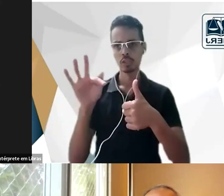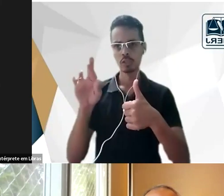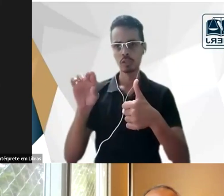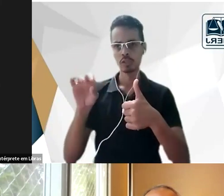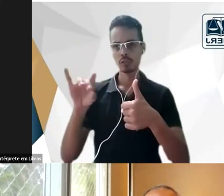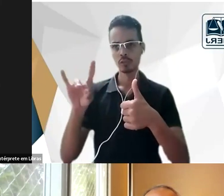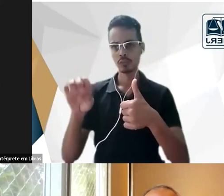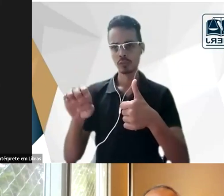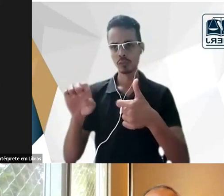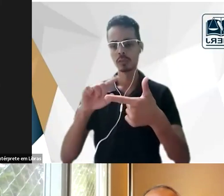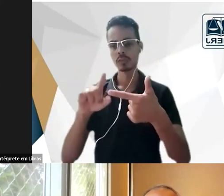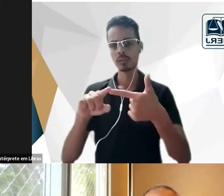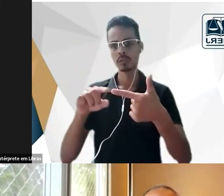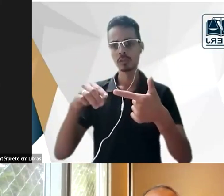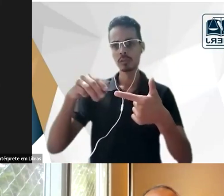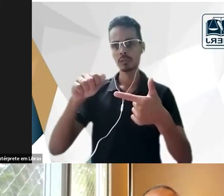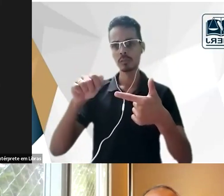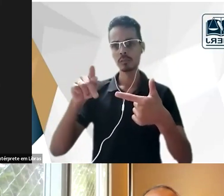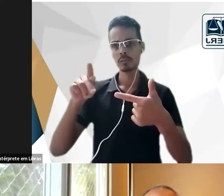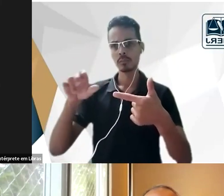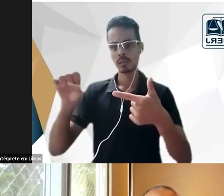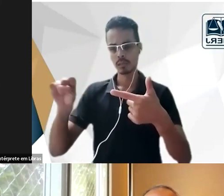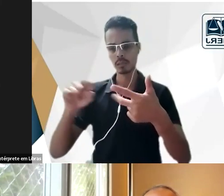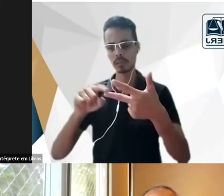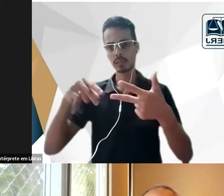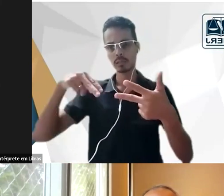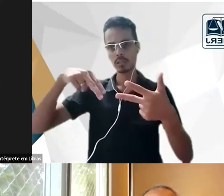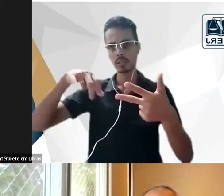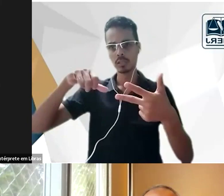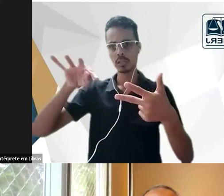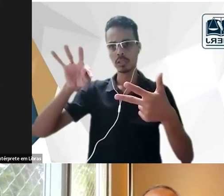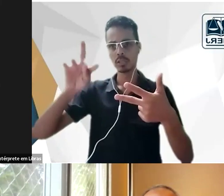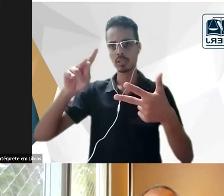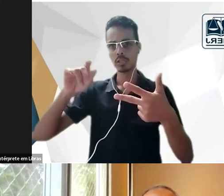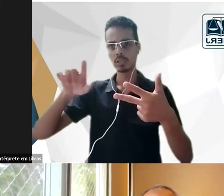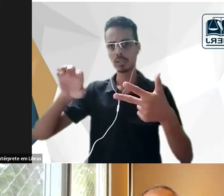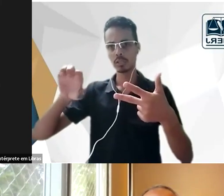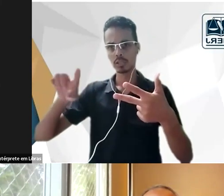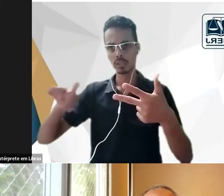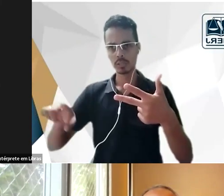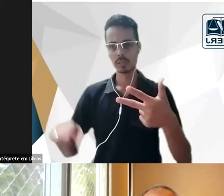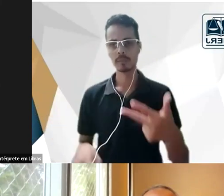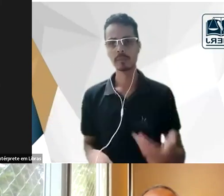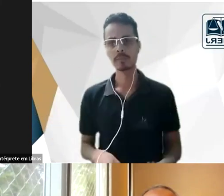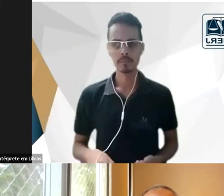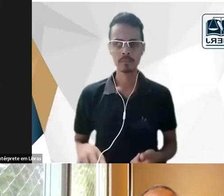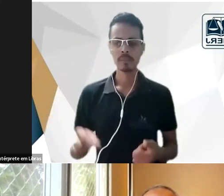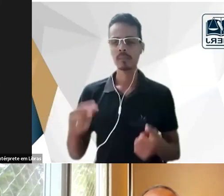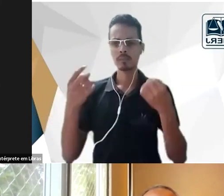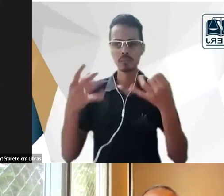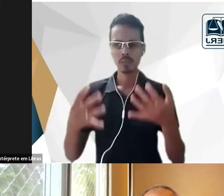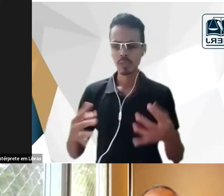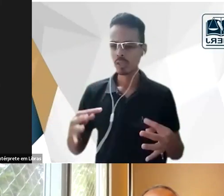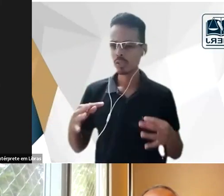e Nietzsche Nietzsche vai procurar explicar tudo vai dizer que por detrás de todo o ato existe uma vontade de